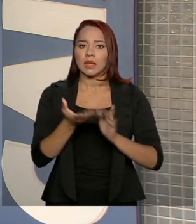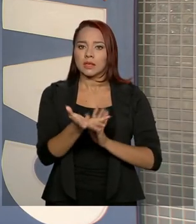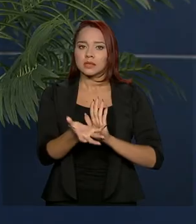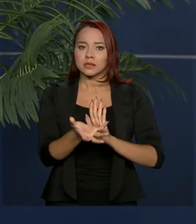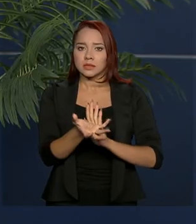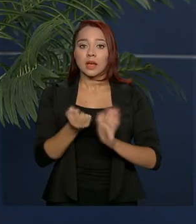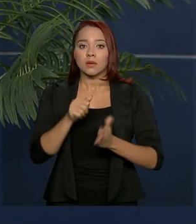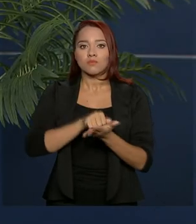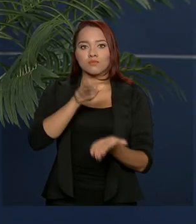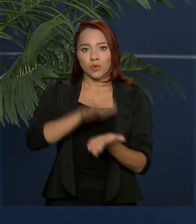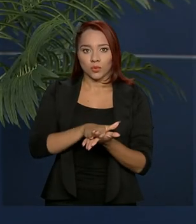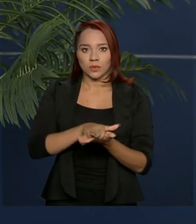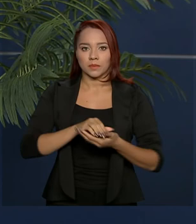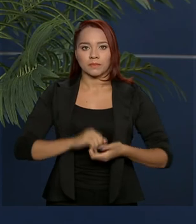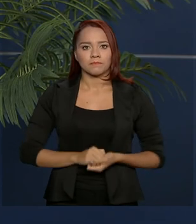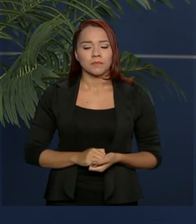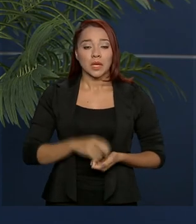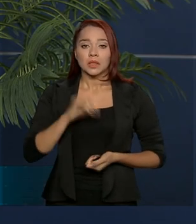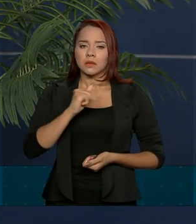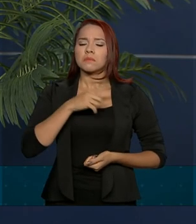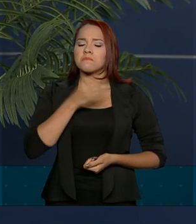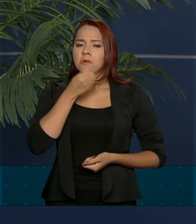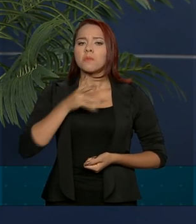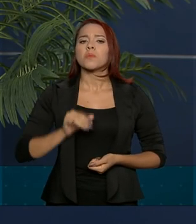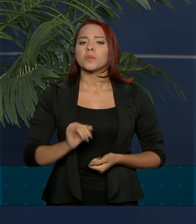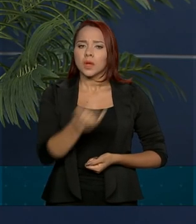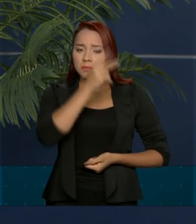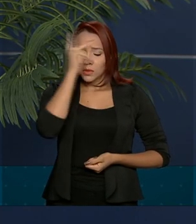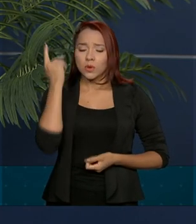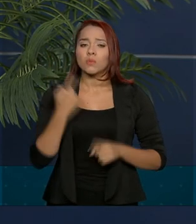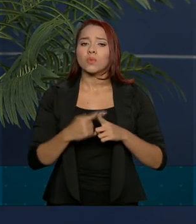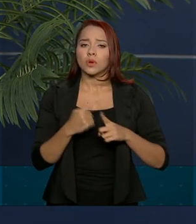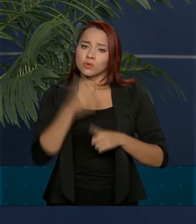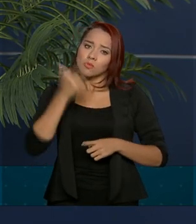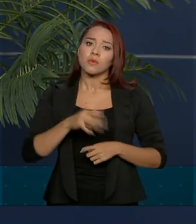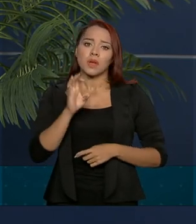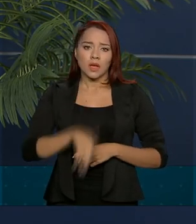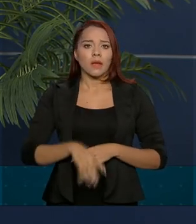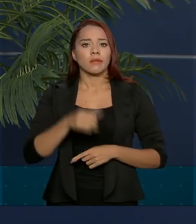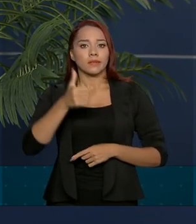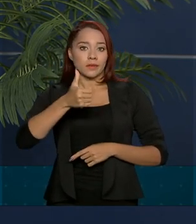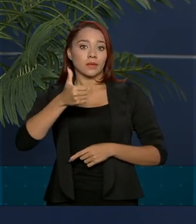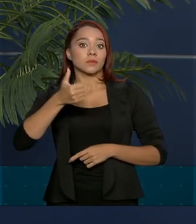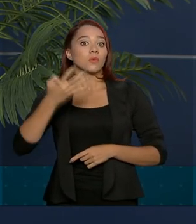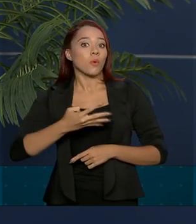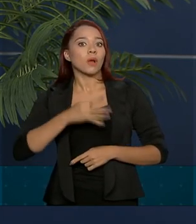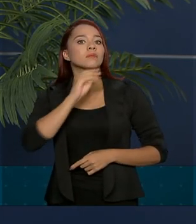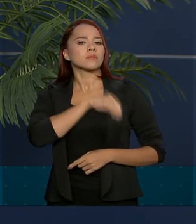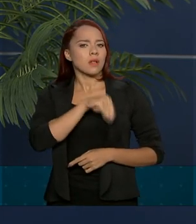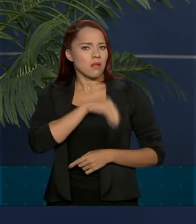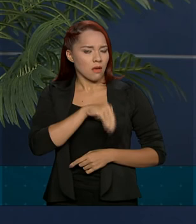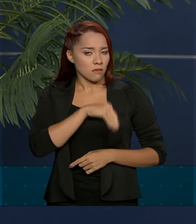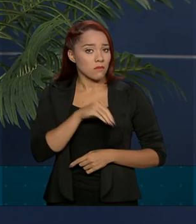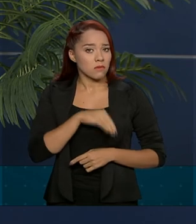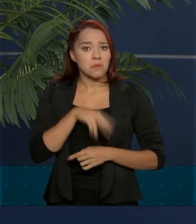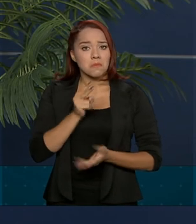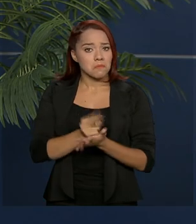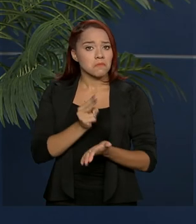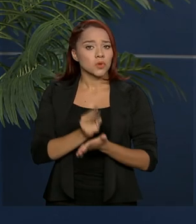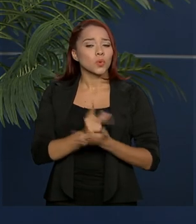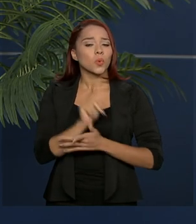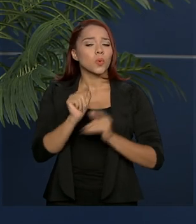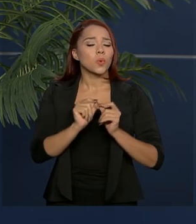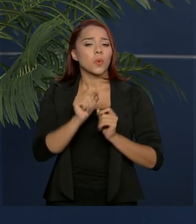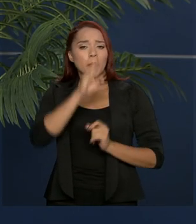recisória. Ele dá uma grande oportunidade às pessoas porque, de novo, é um 14º salário, mantendo as